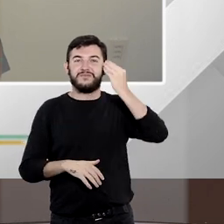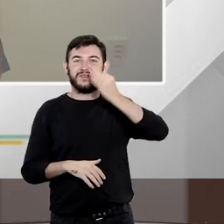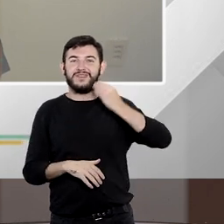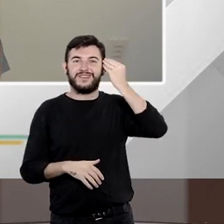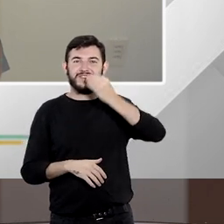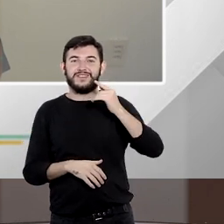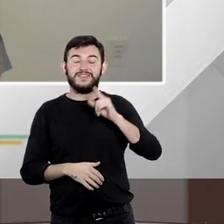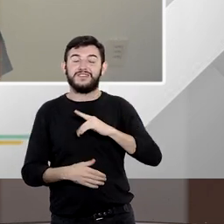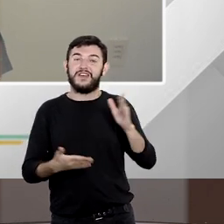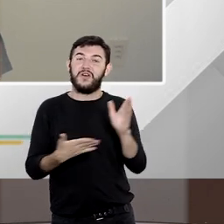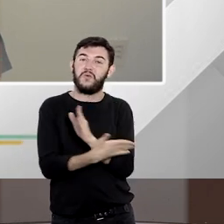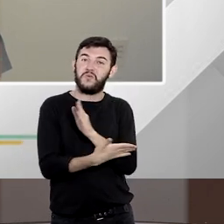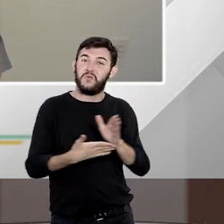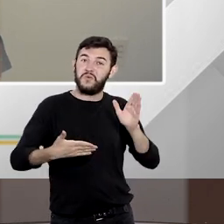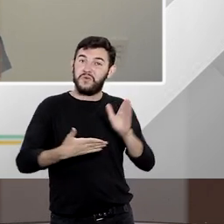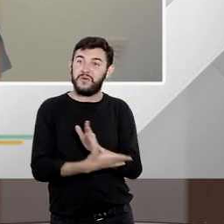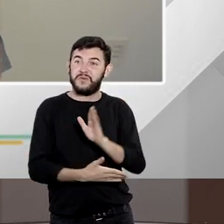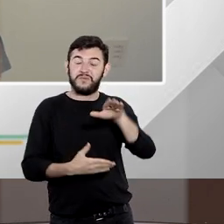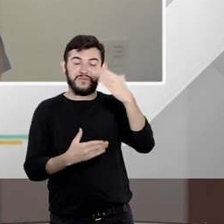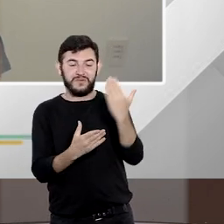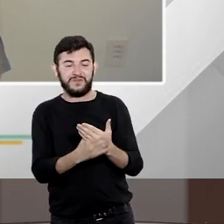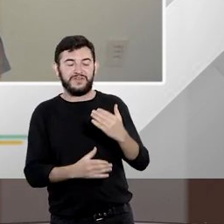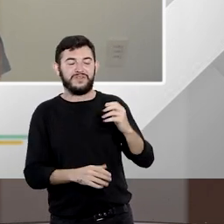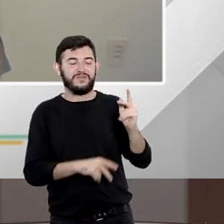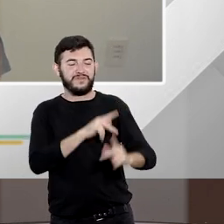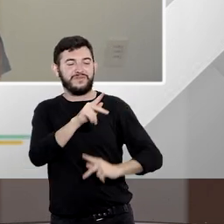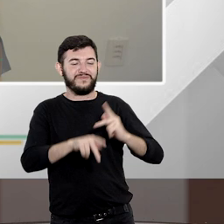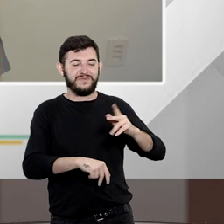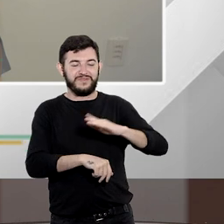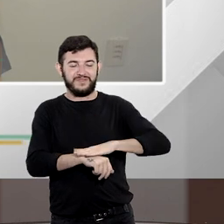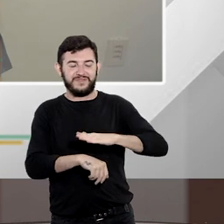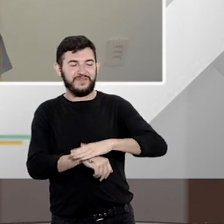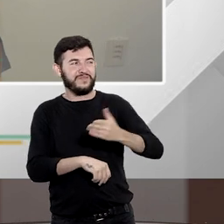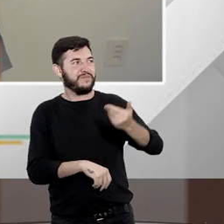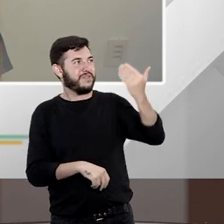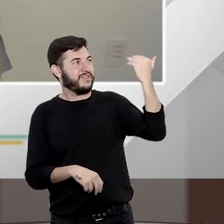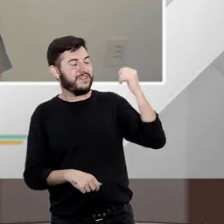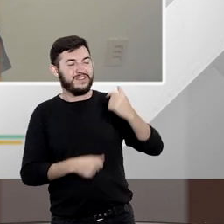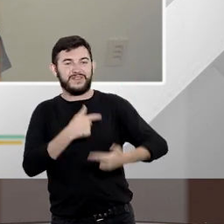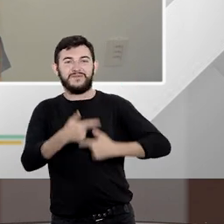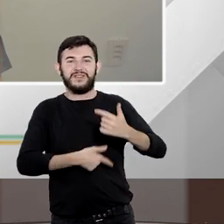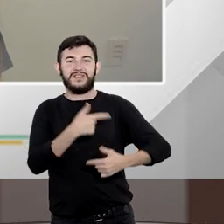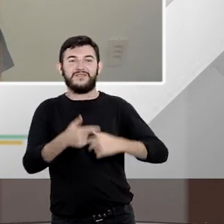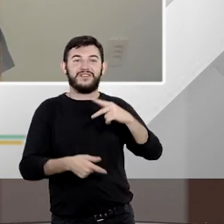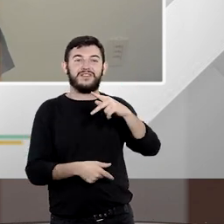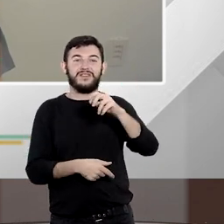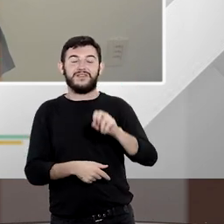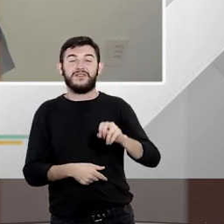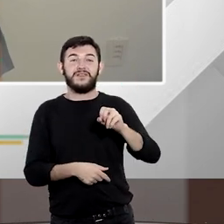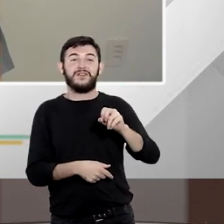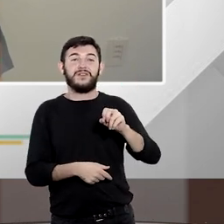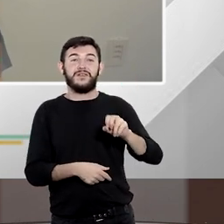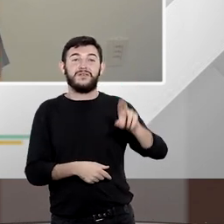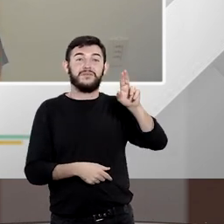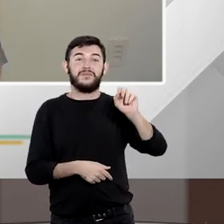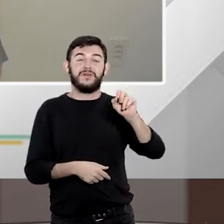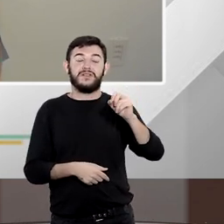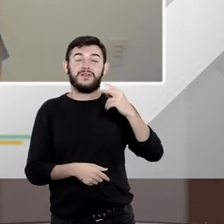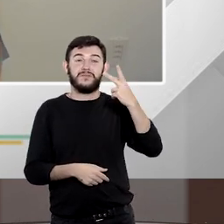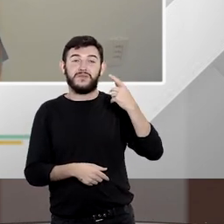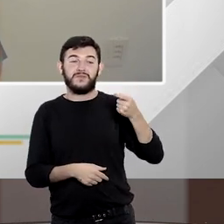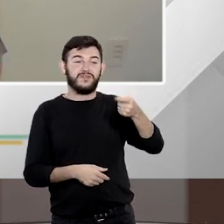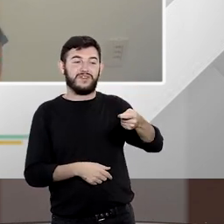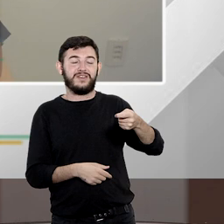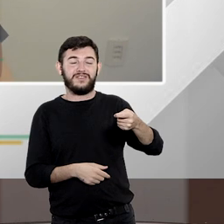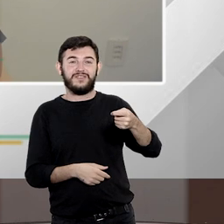algumas ações populares na época que eu trabalhava lá na PU de Rondônia na Procuradoria da União de Rondônia infelizmente